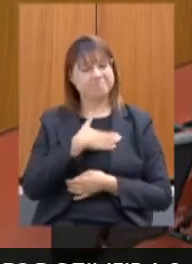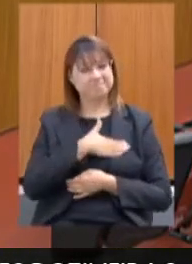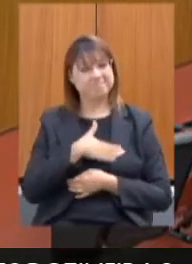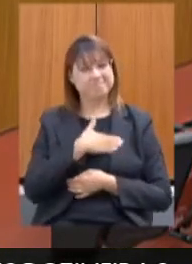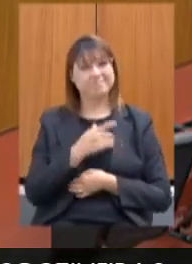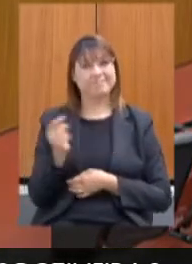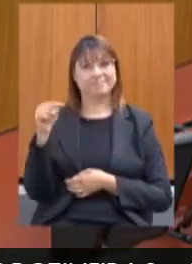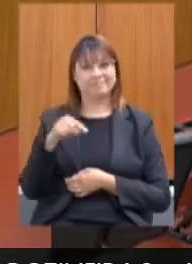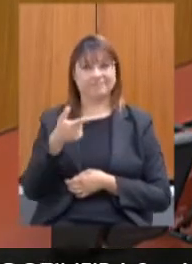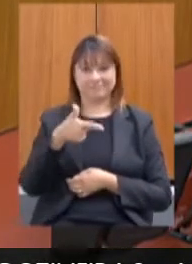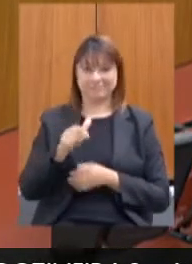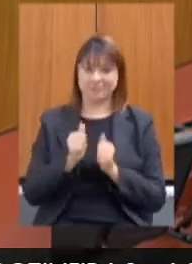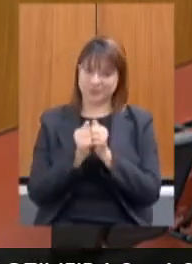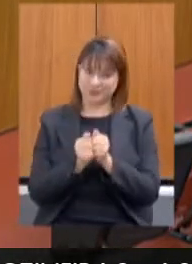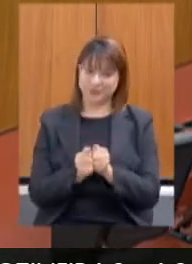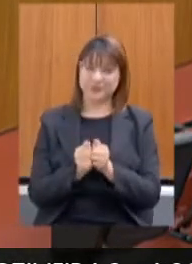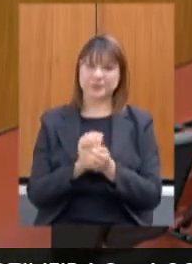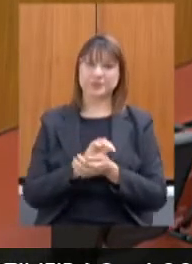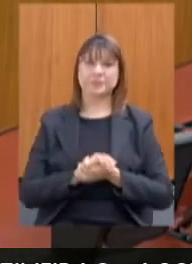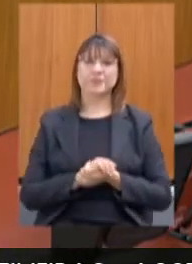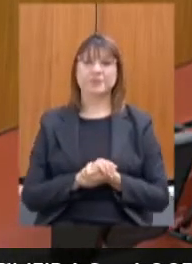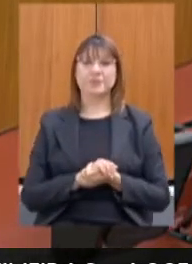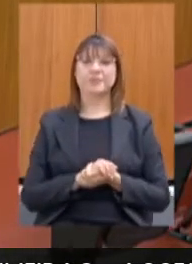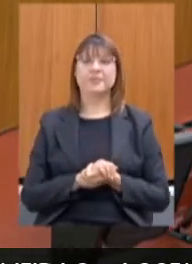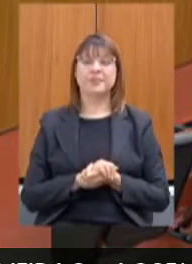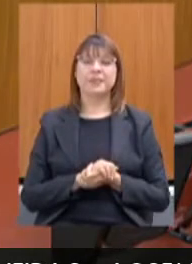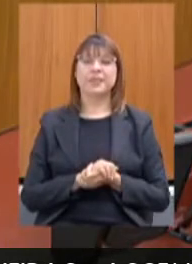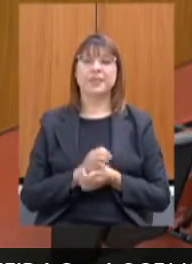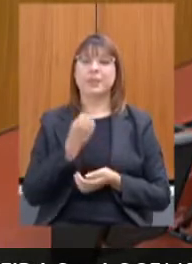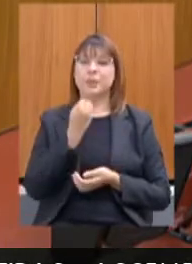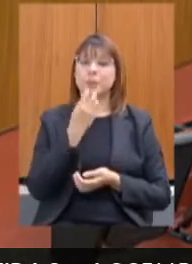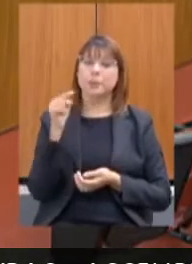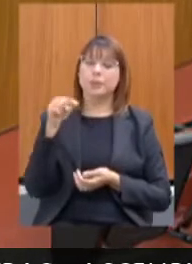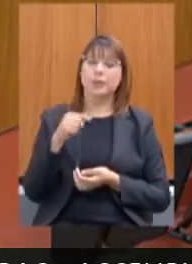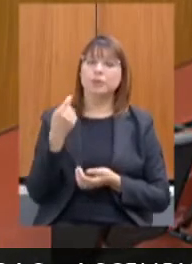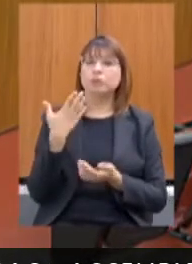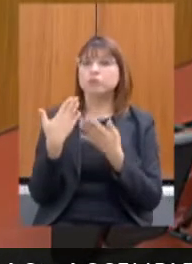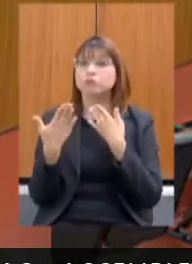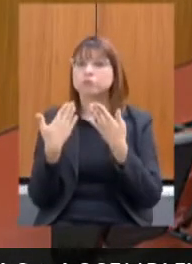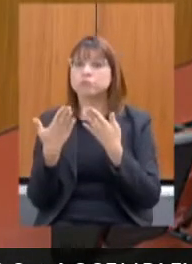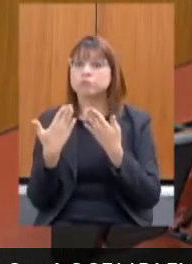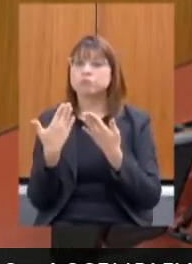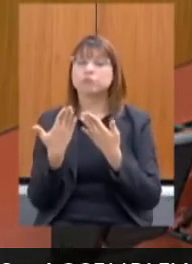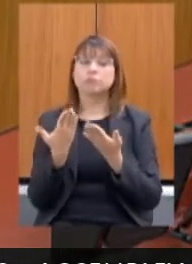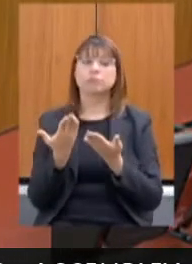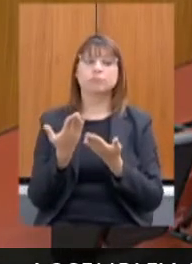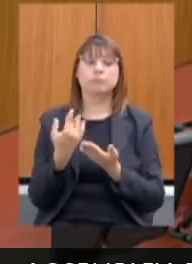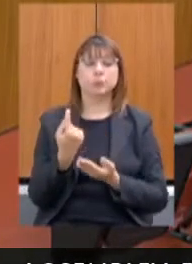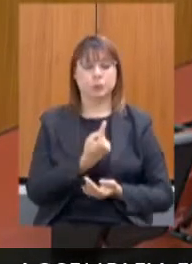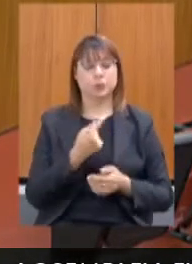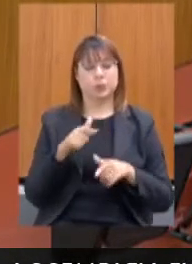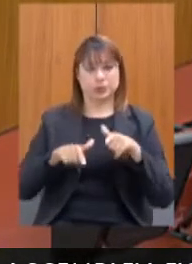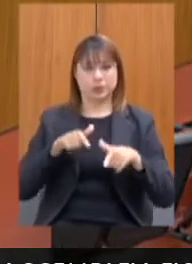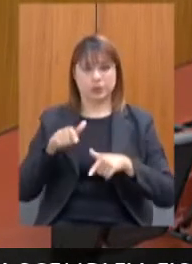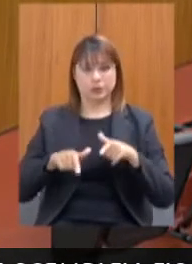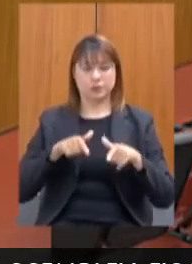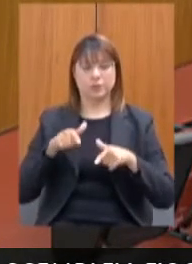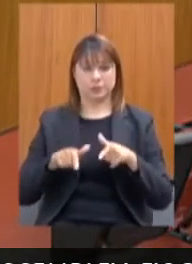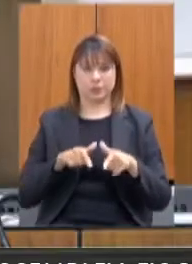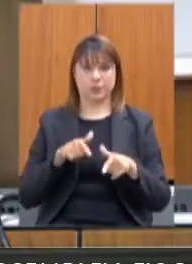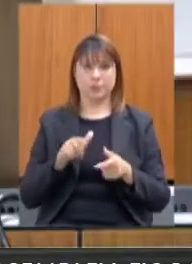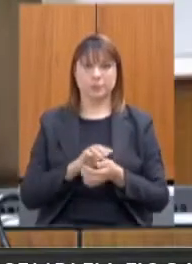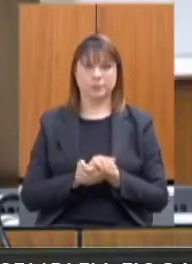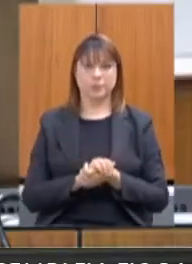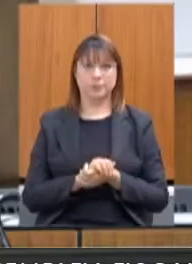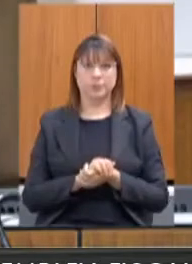vez com vocês. E é muito bom estar aqui para conversar sobre o que o nosso trabalho e trocar ideias e